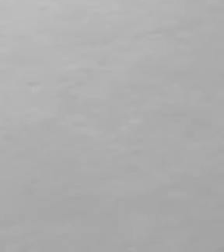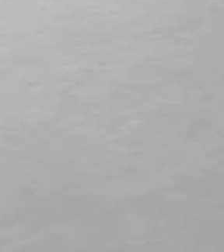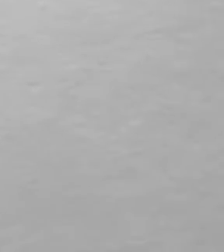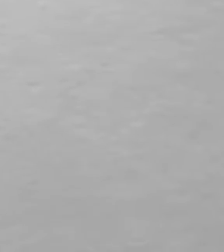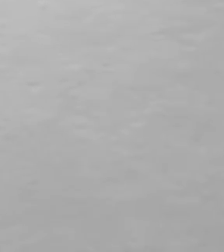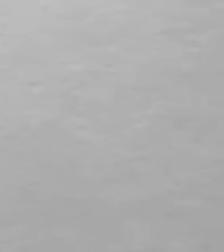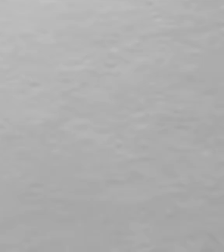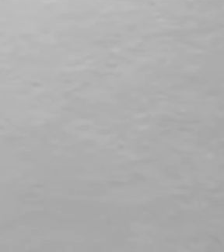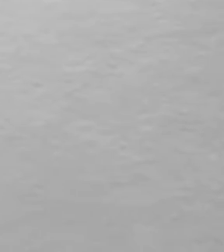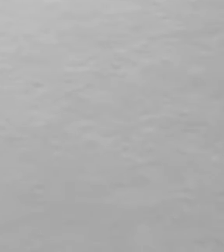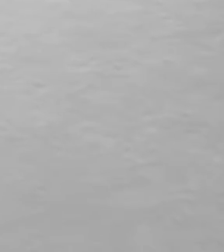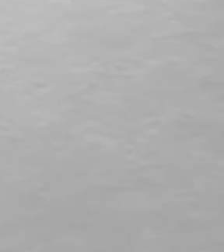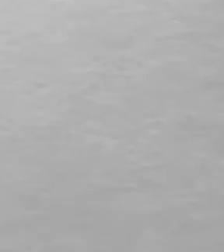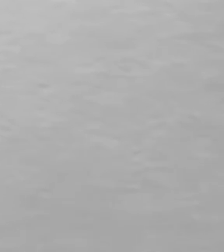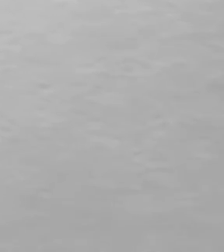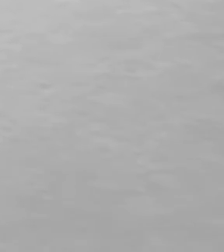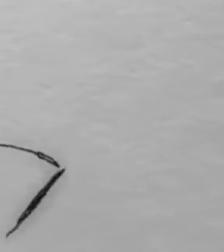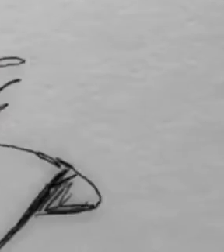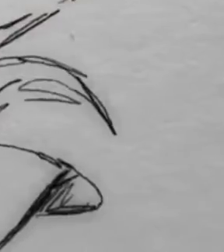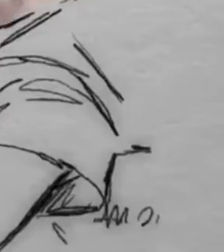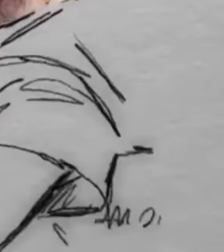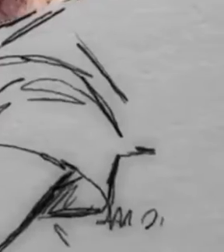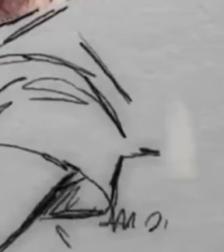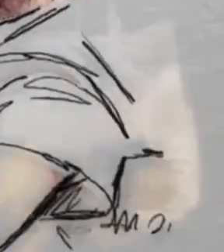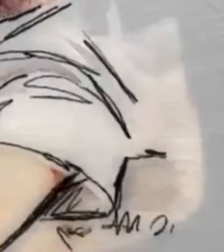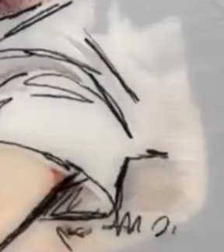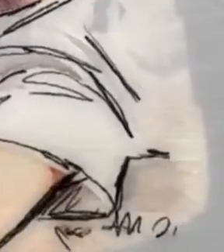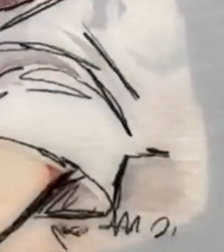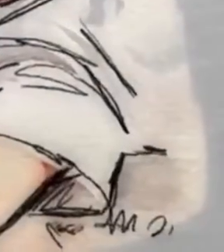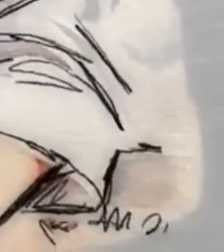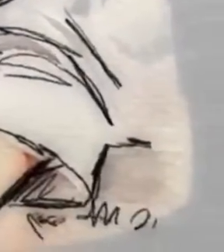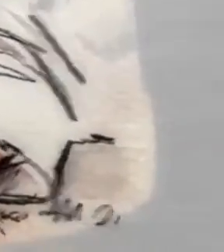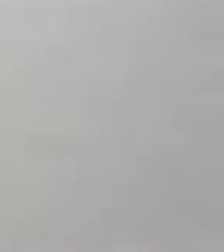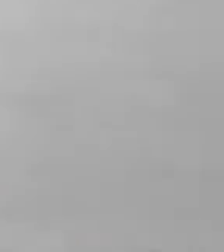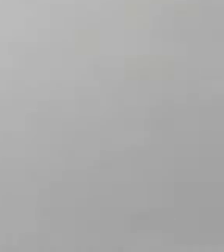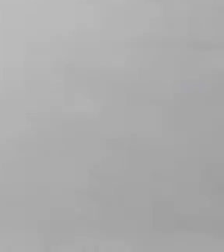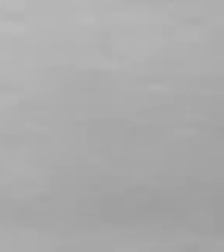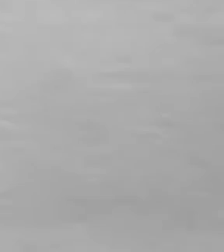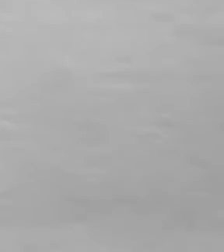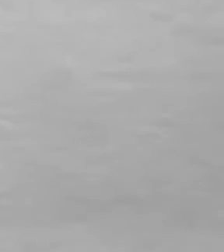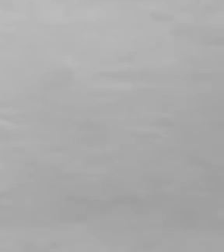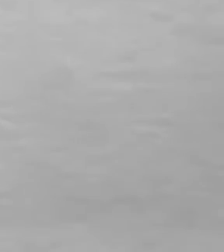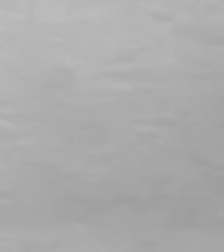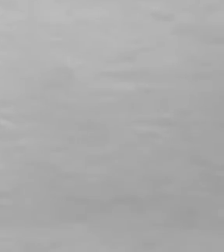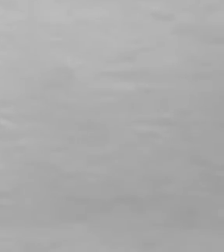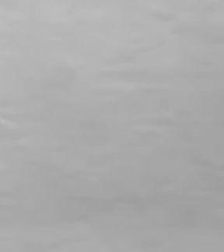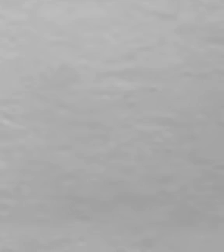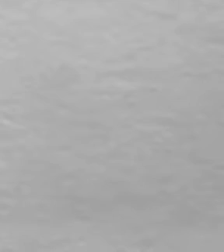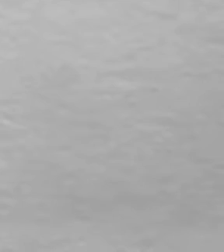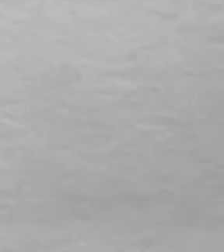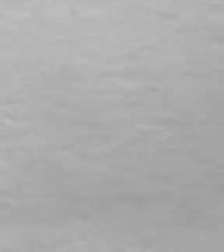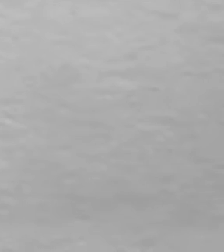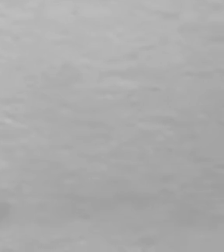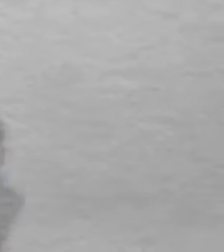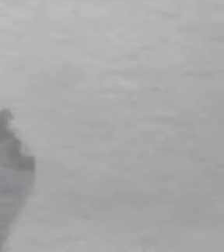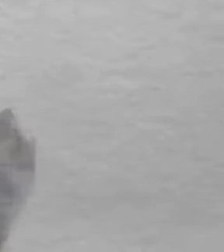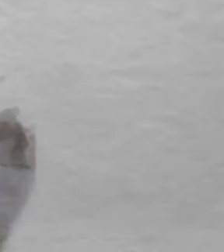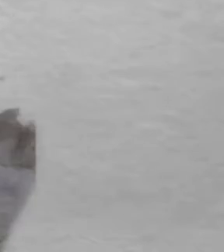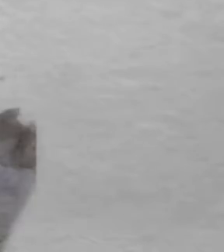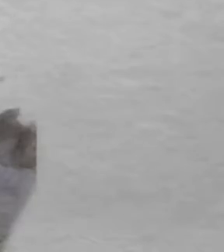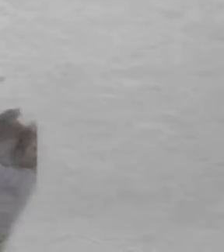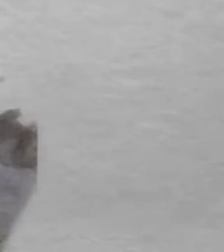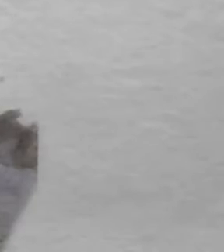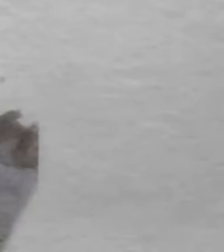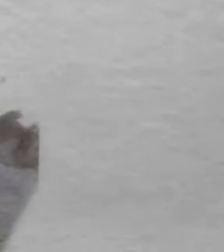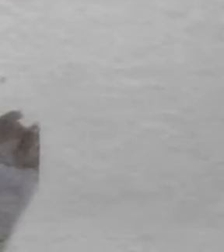criança tem sua maneira de lidar com a situação. Conversas honestas e apropriadas à idade